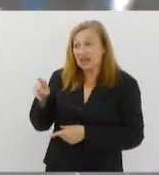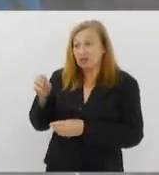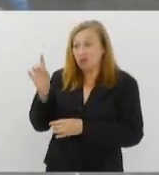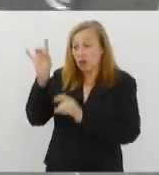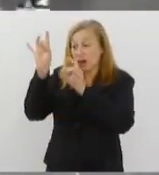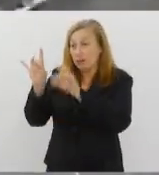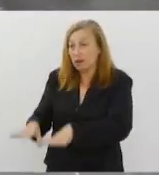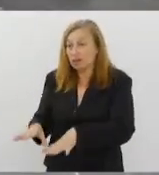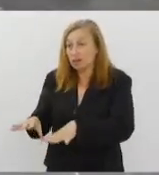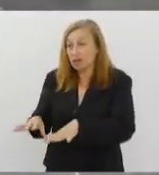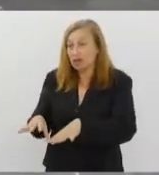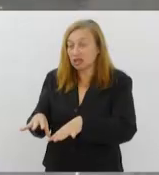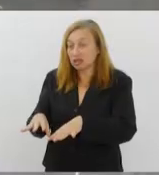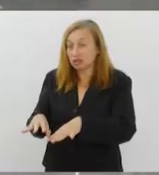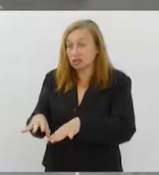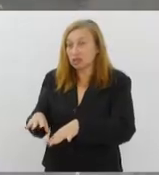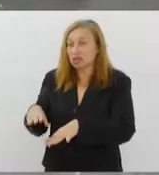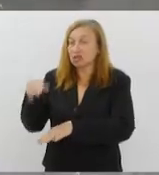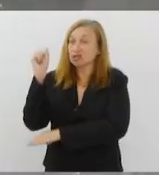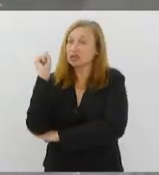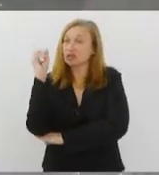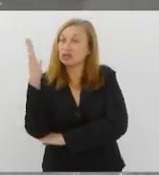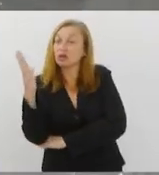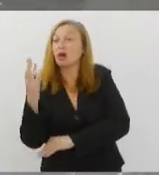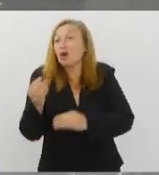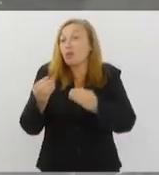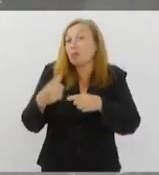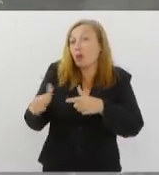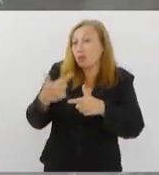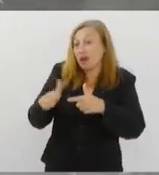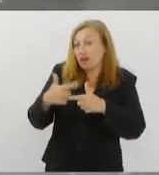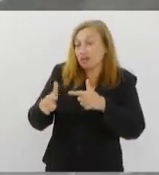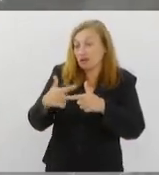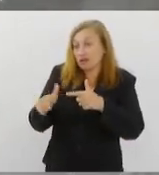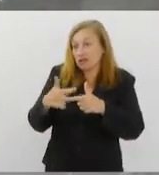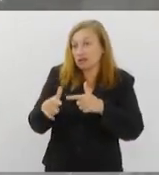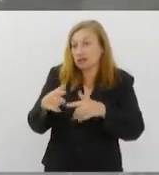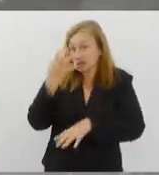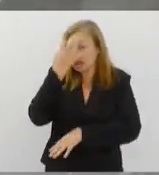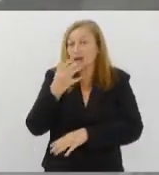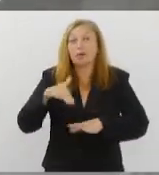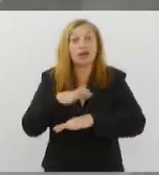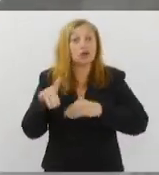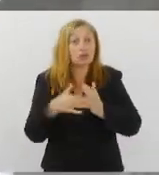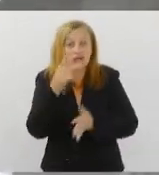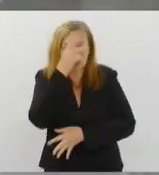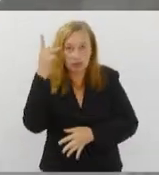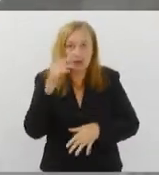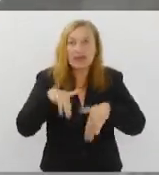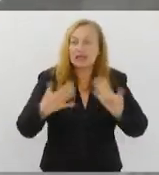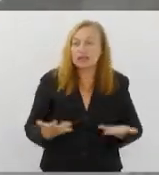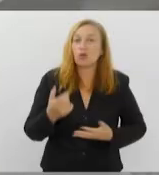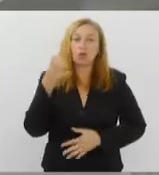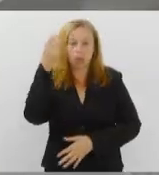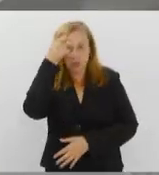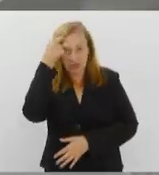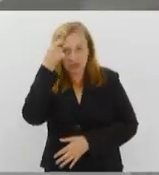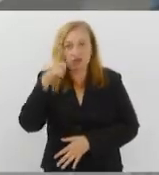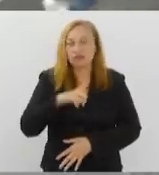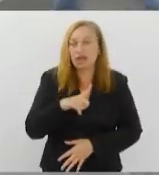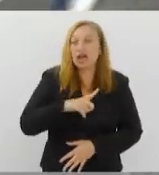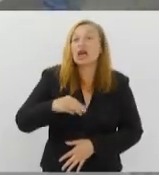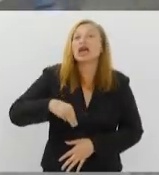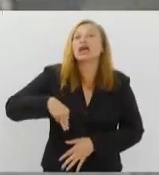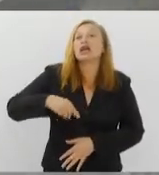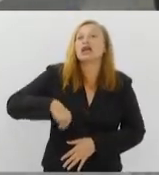ele vai causar problemas sérios para todo mundo, né? Então, tenham essa consciência. Quem